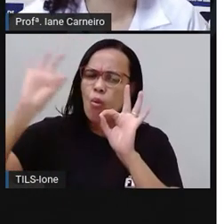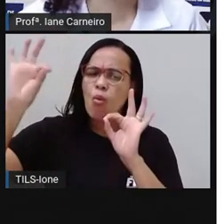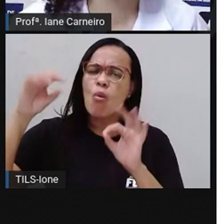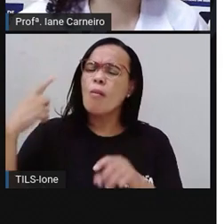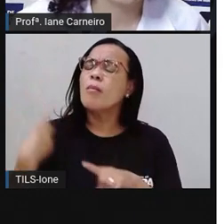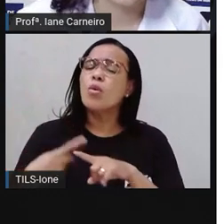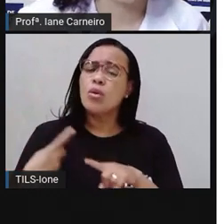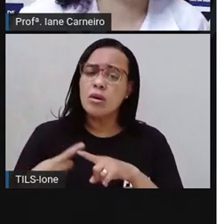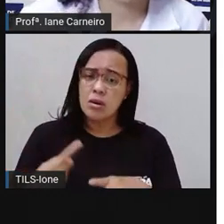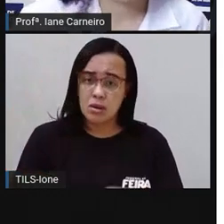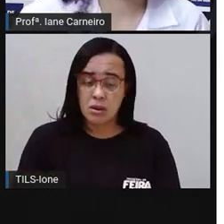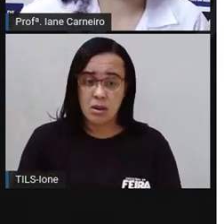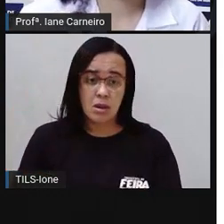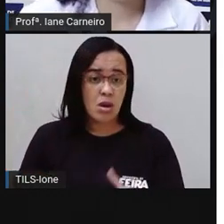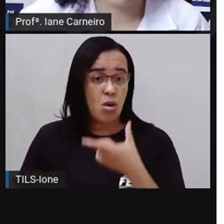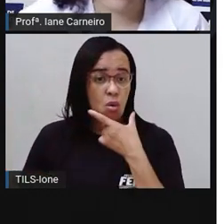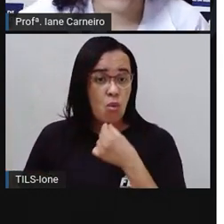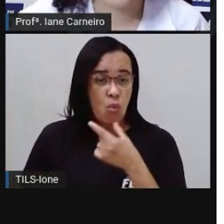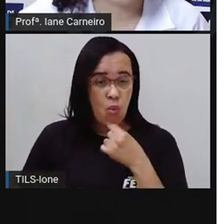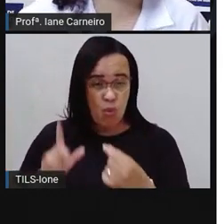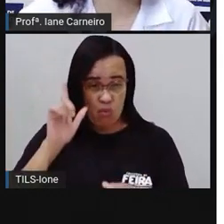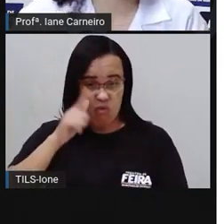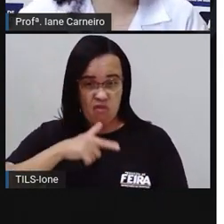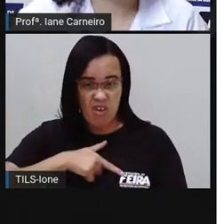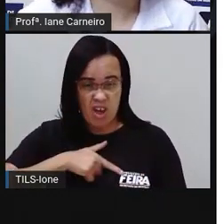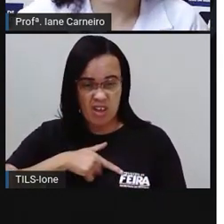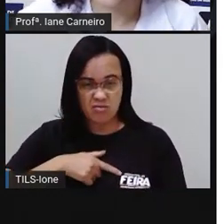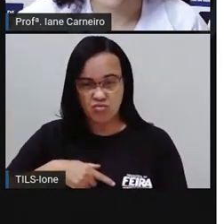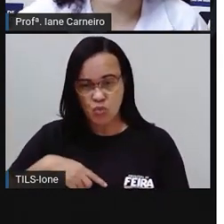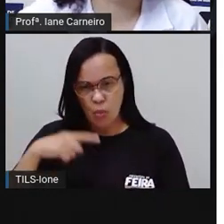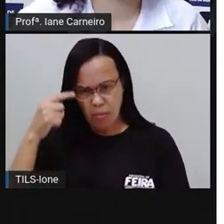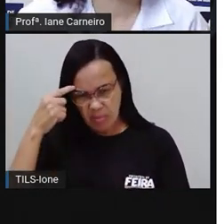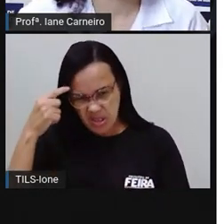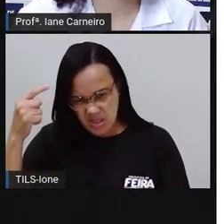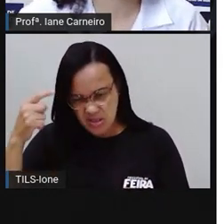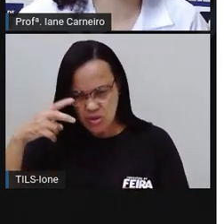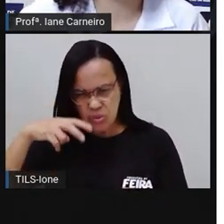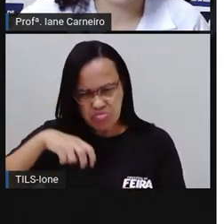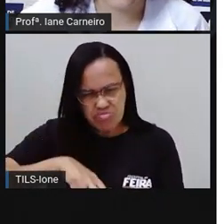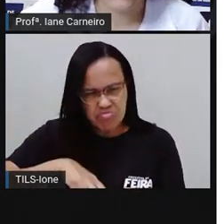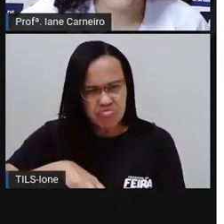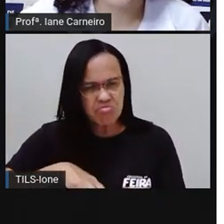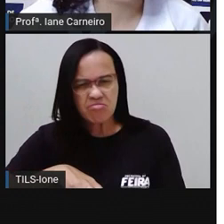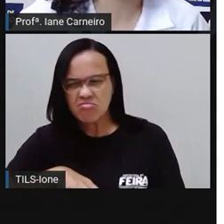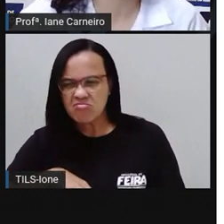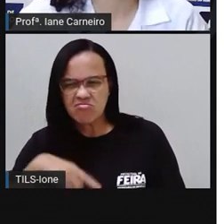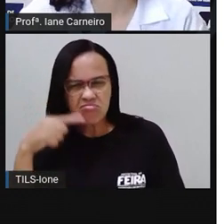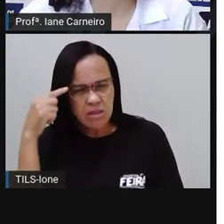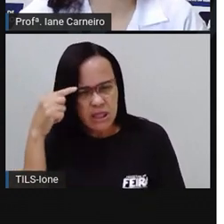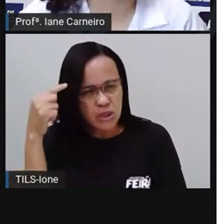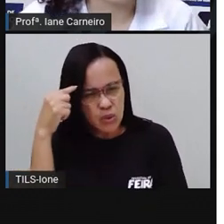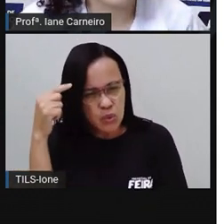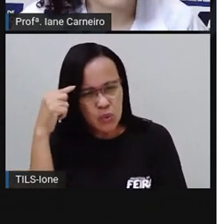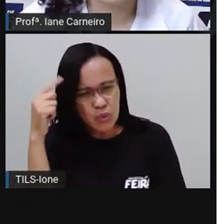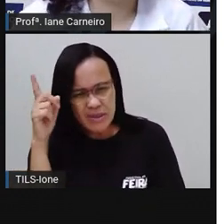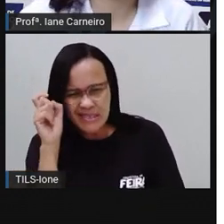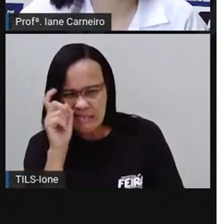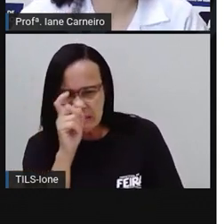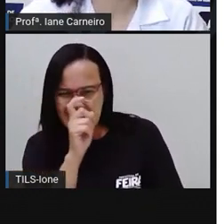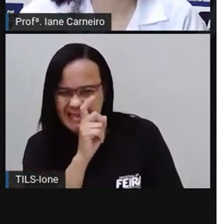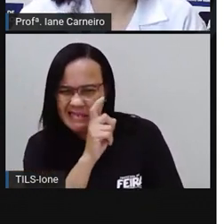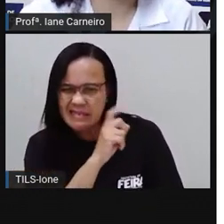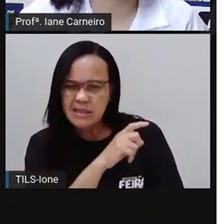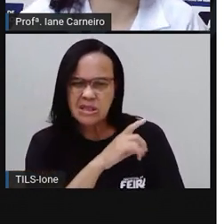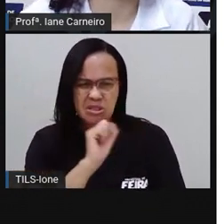O Duende agachou-se para pensar melhor. Enrugou o rosto e franziu a testa no